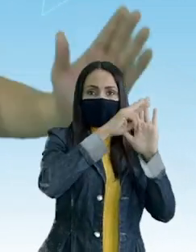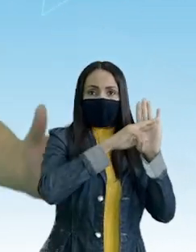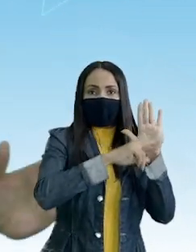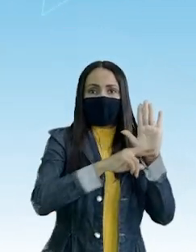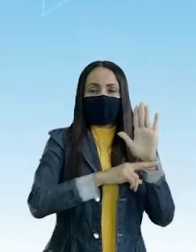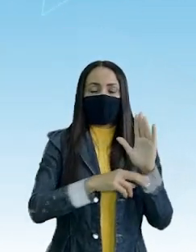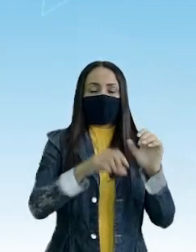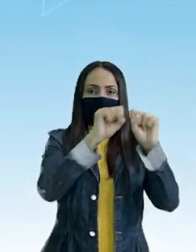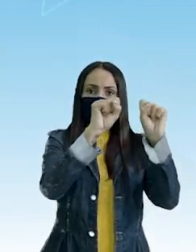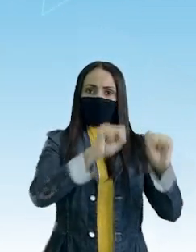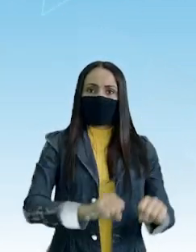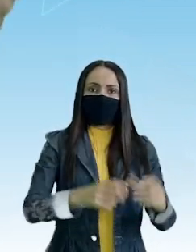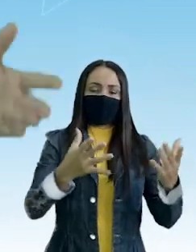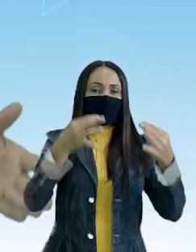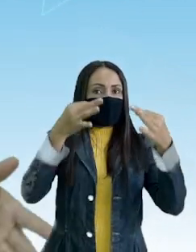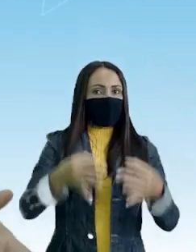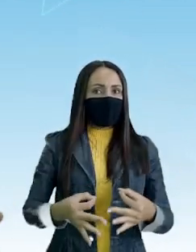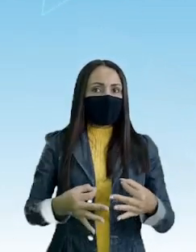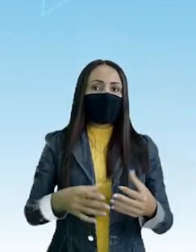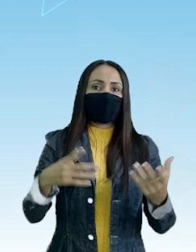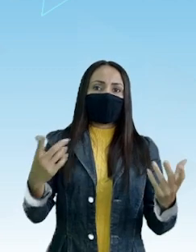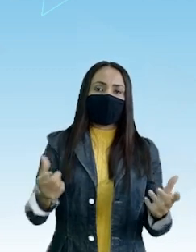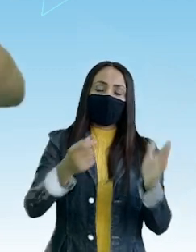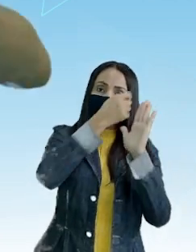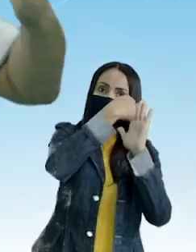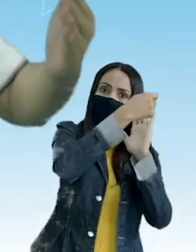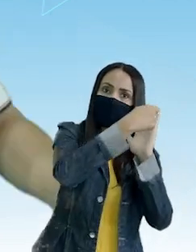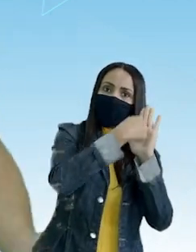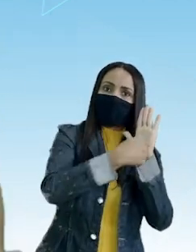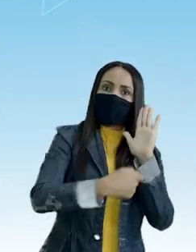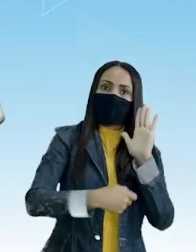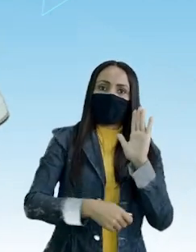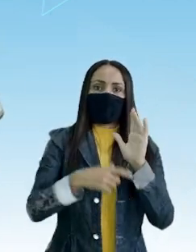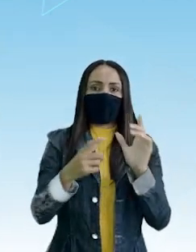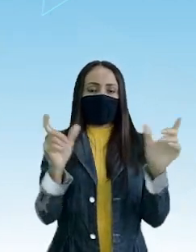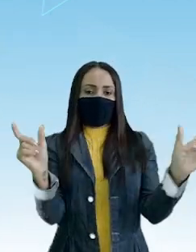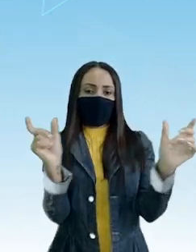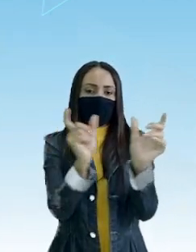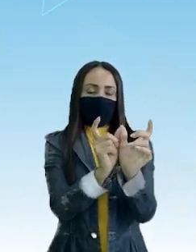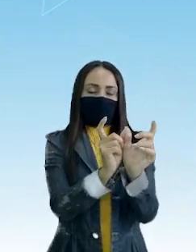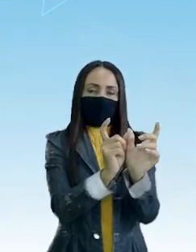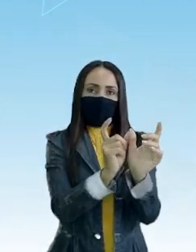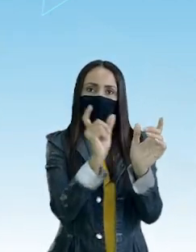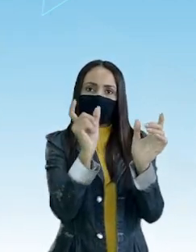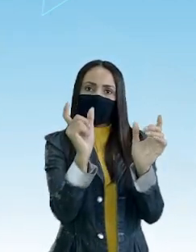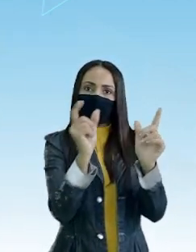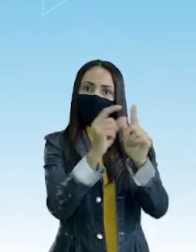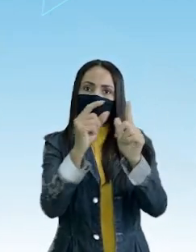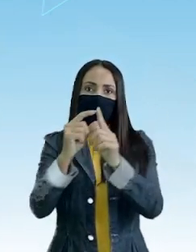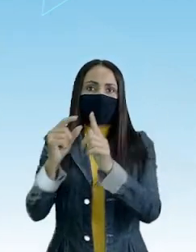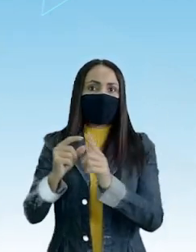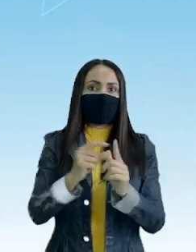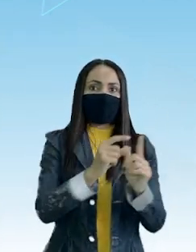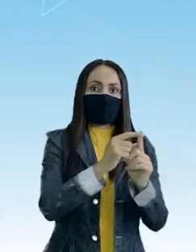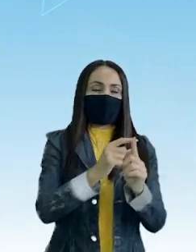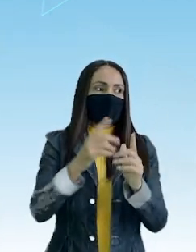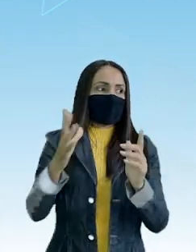norma padrão Estudar a norma, a ortografia, o emprego de palavras e o efeito de